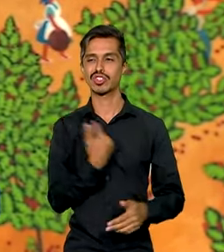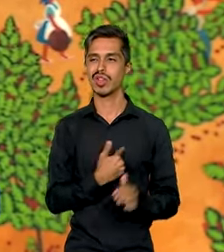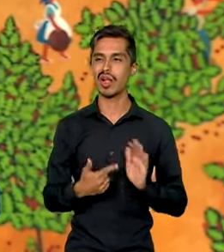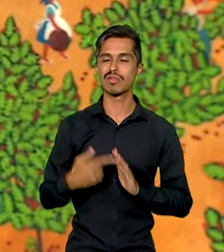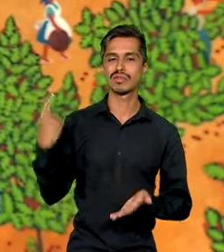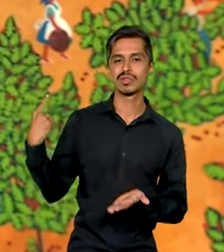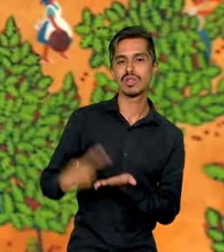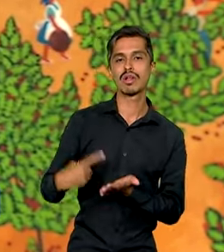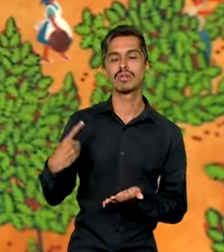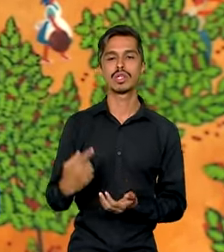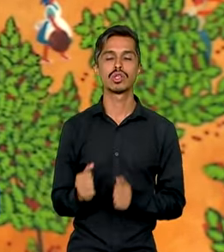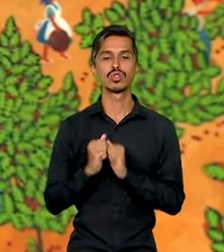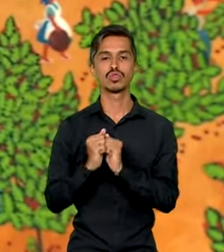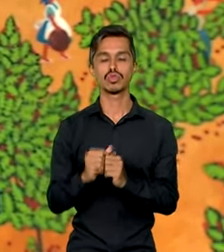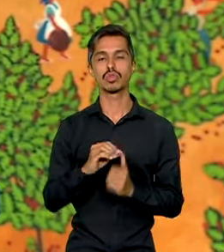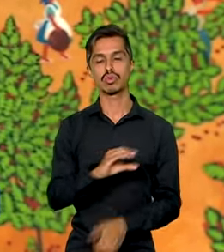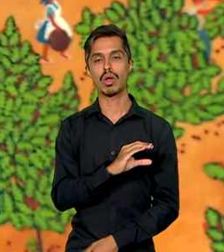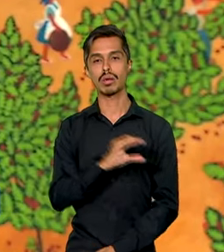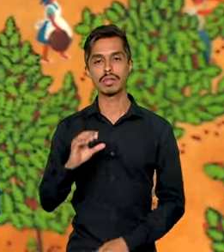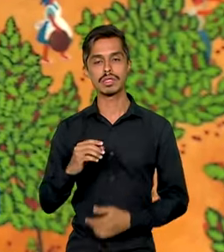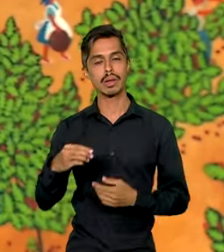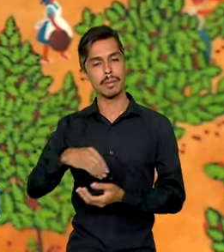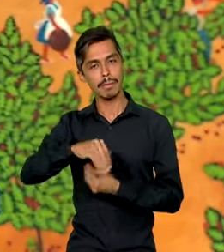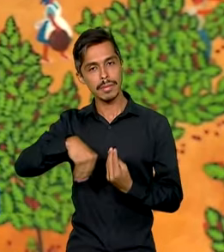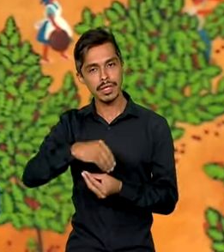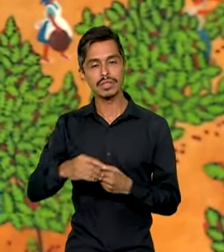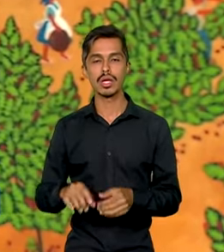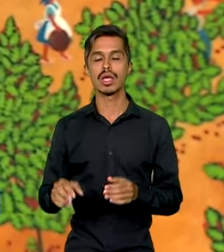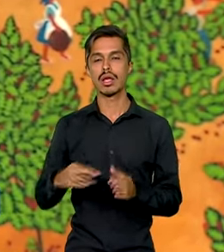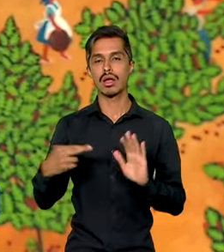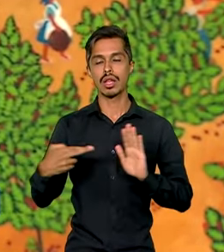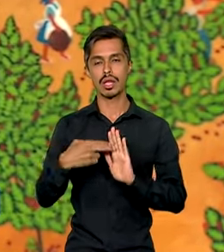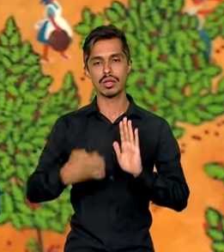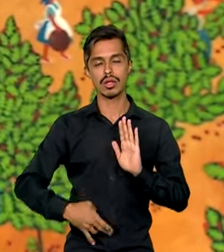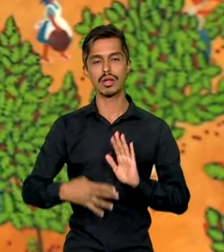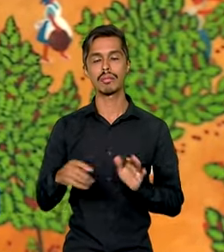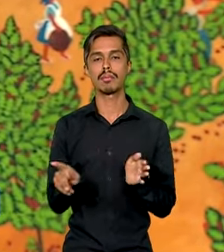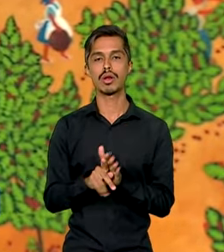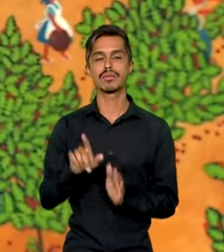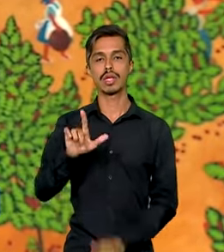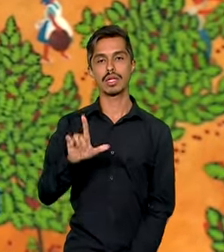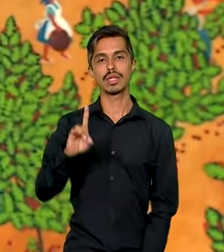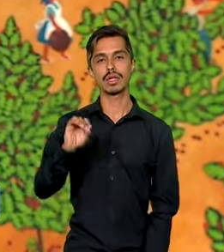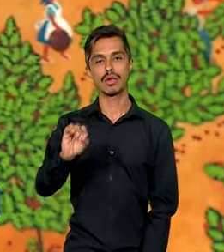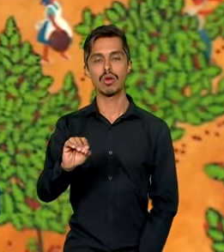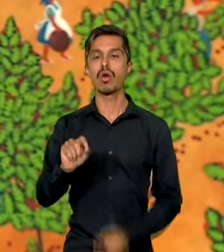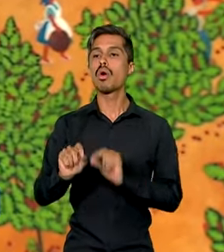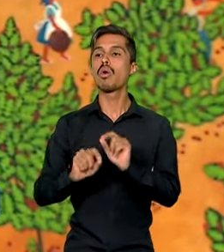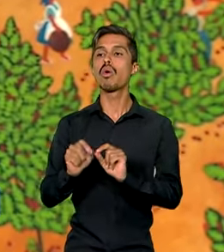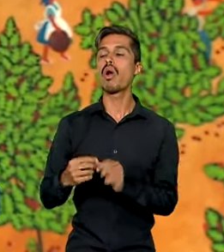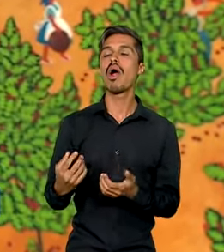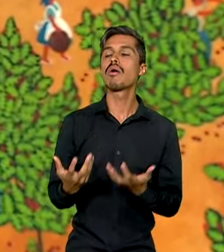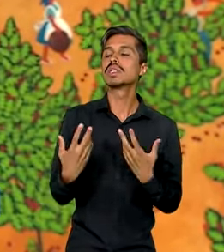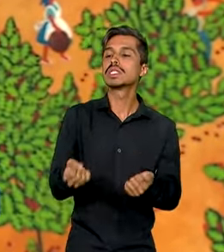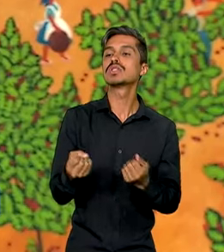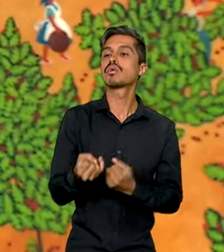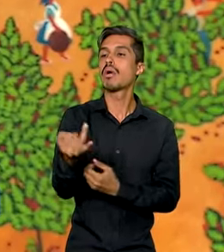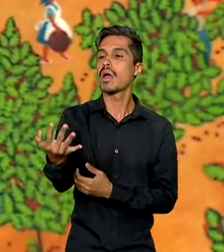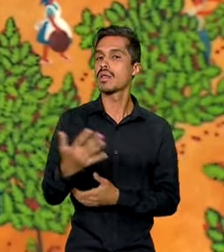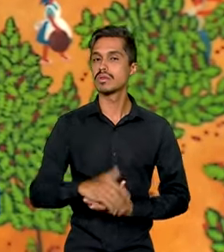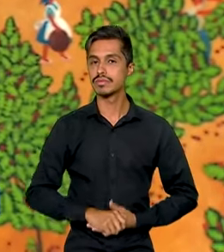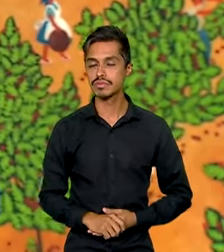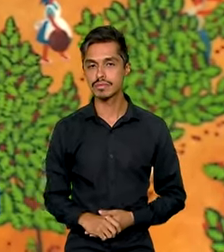acordado com a comissão mista, com o relator da LDO, sobre qual que era o valor que o governo admitia para as emendas de comissão.